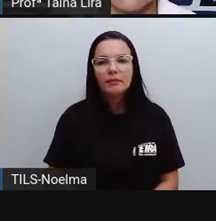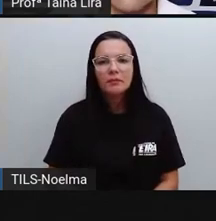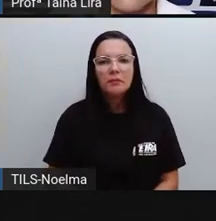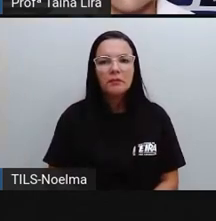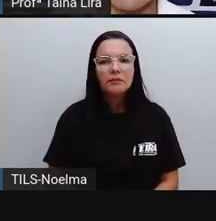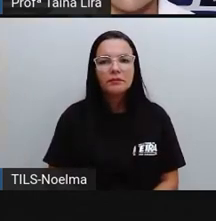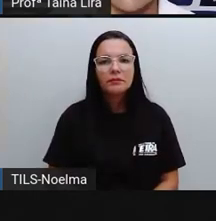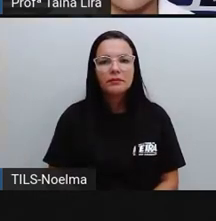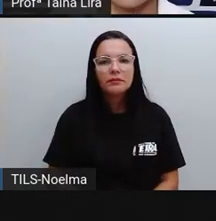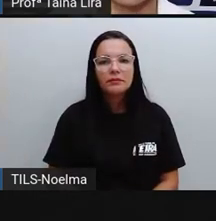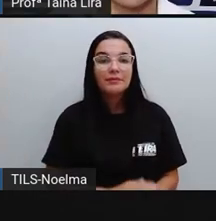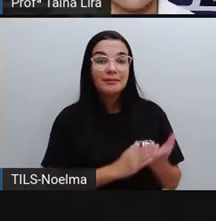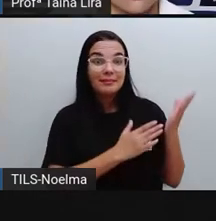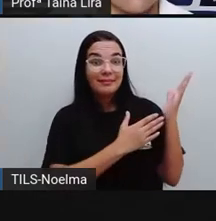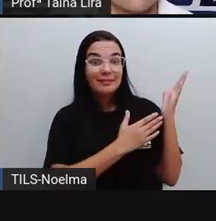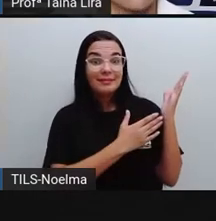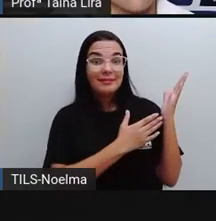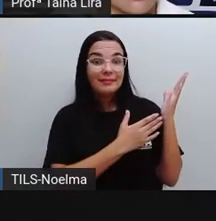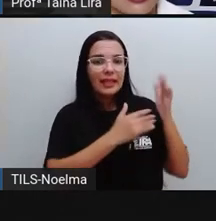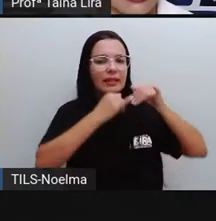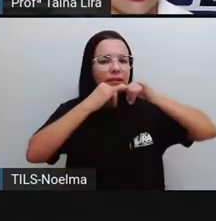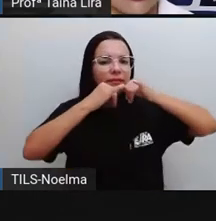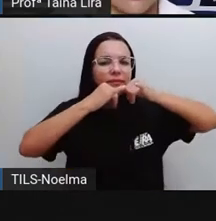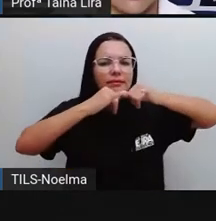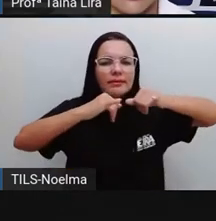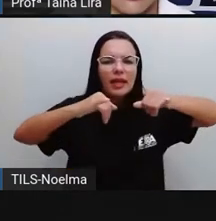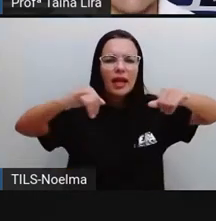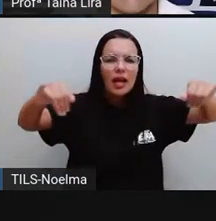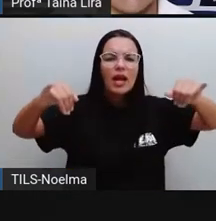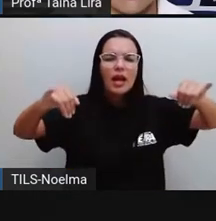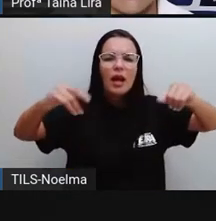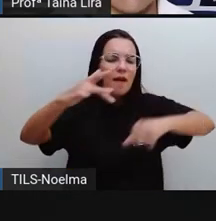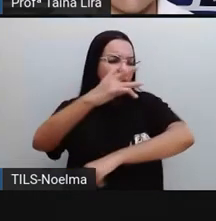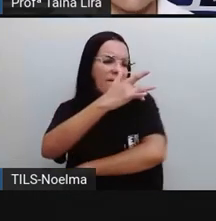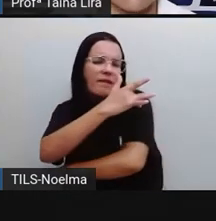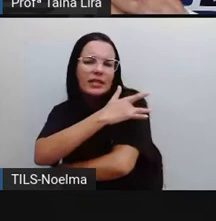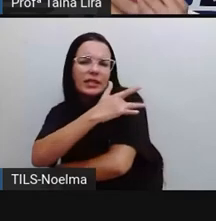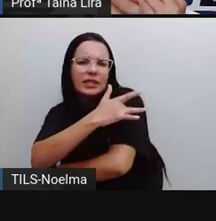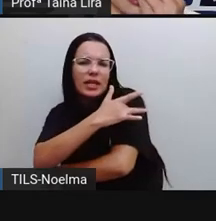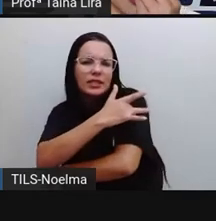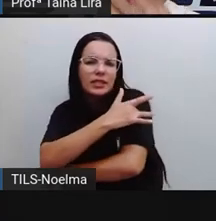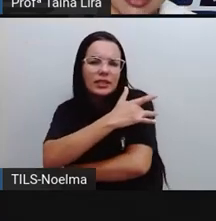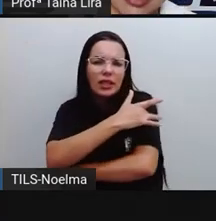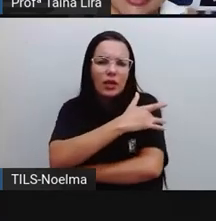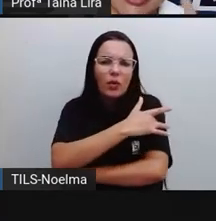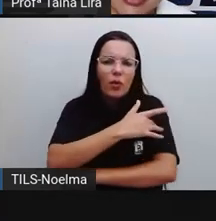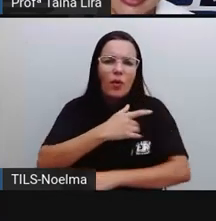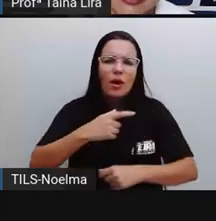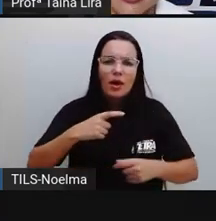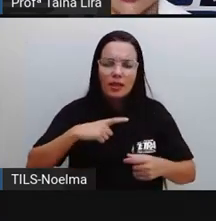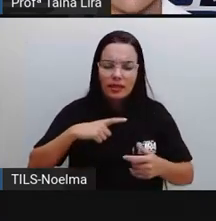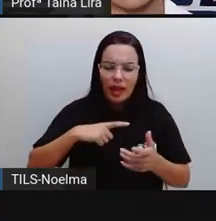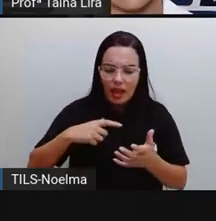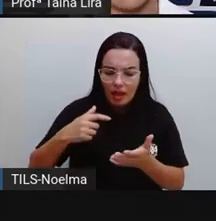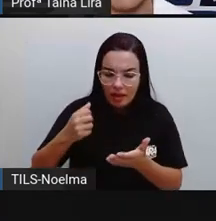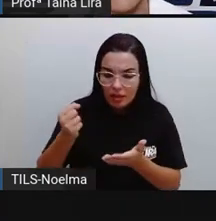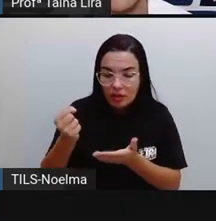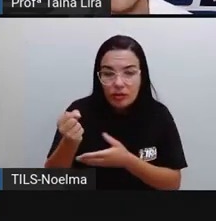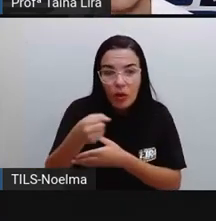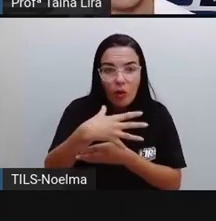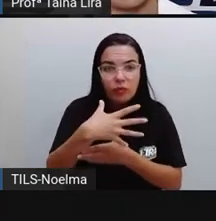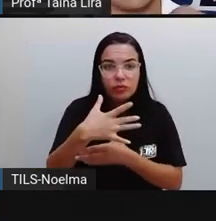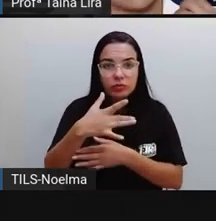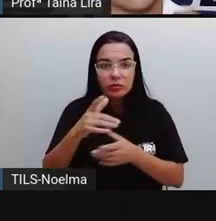Ó, campanha de multivacinação. Atualização do cartão de vacina. Então, essa campanha aí é